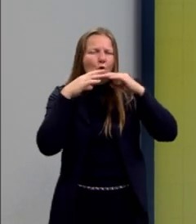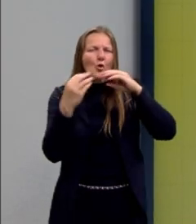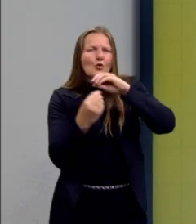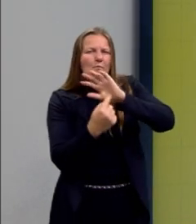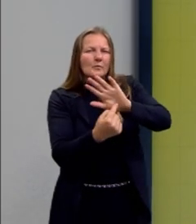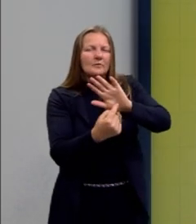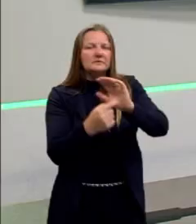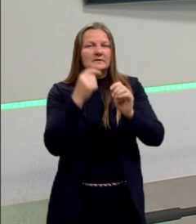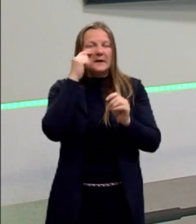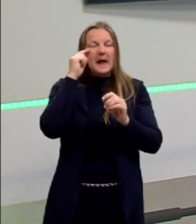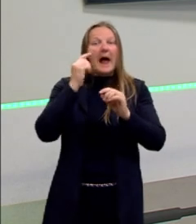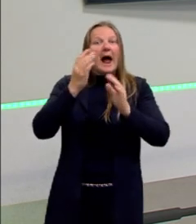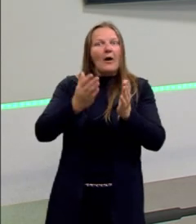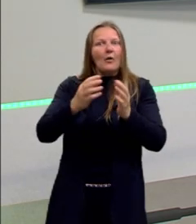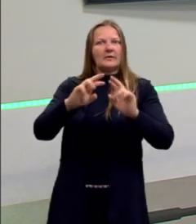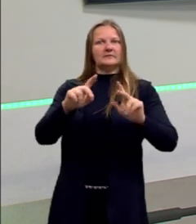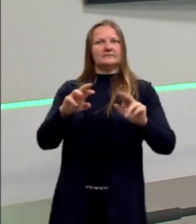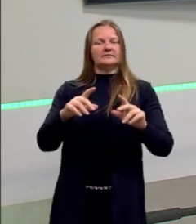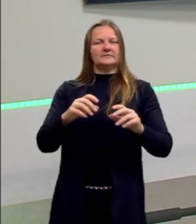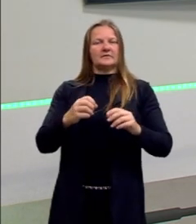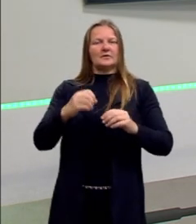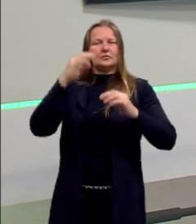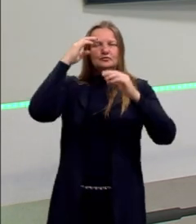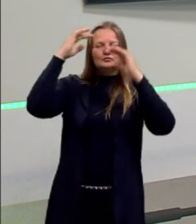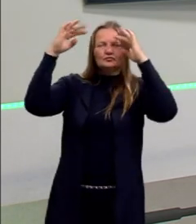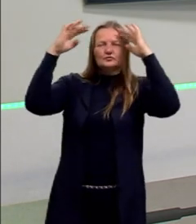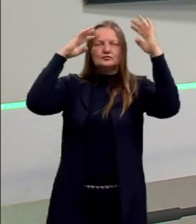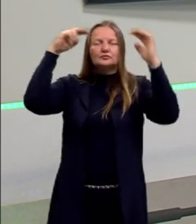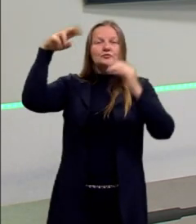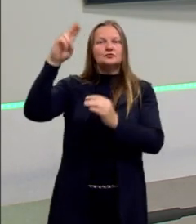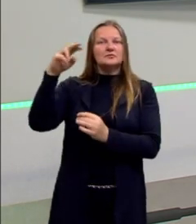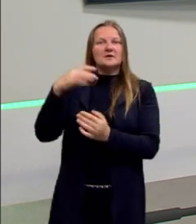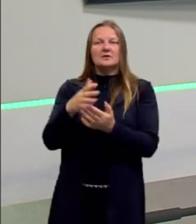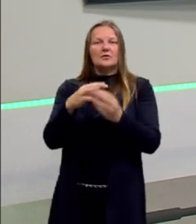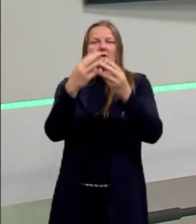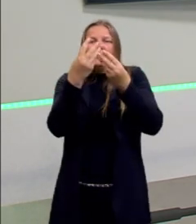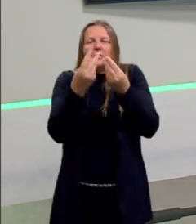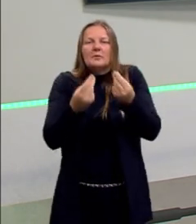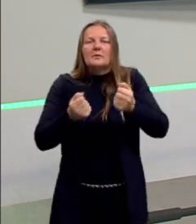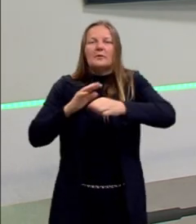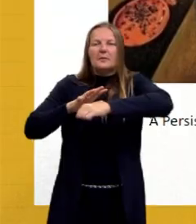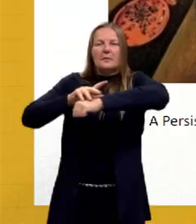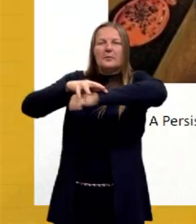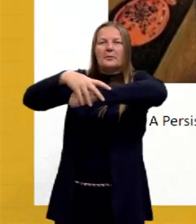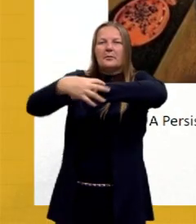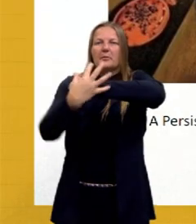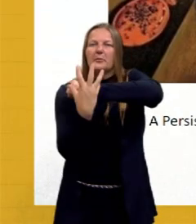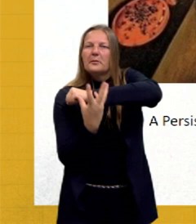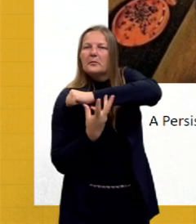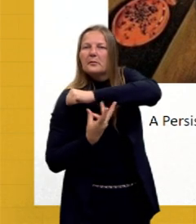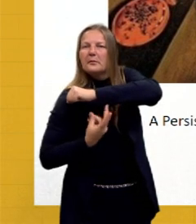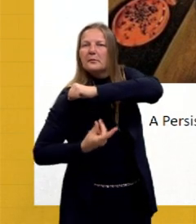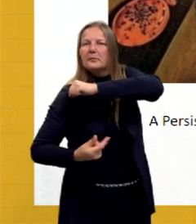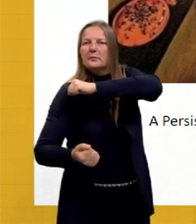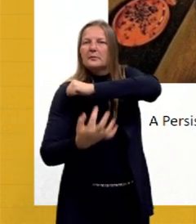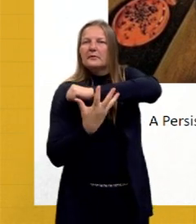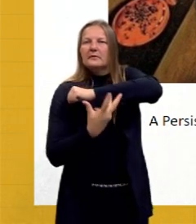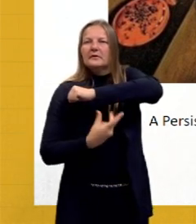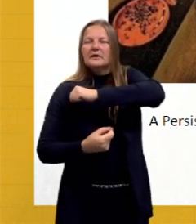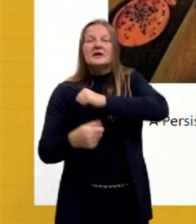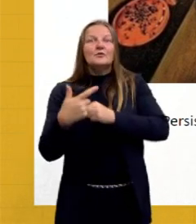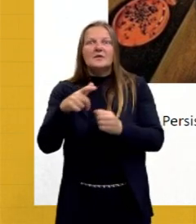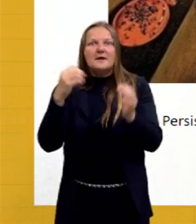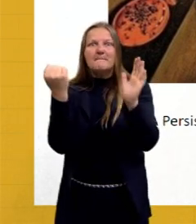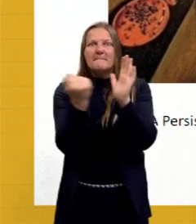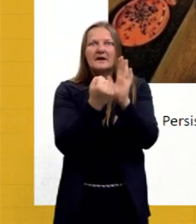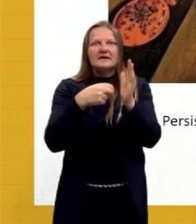já no Surrealismo a tinta corre pela tela. Tu não percebe a marca do pincel,